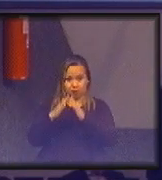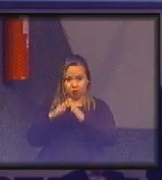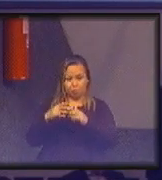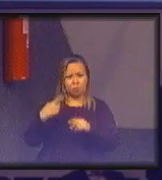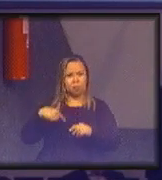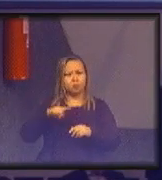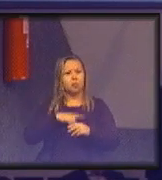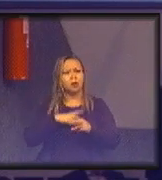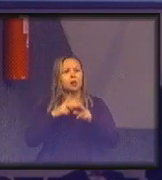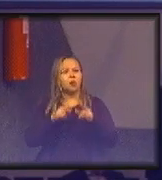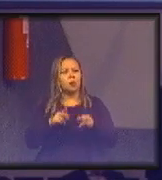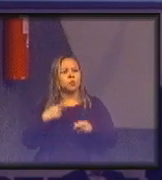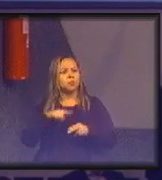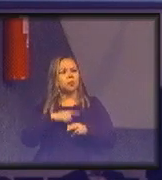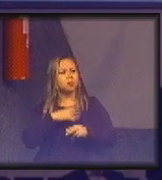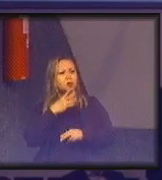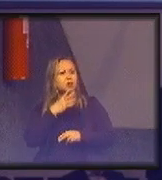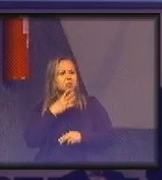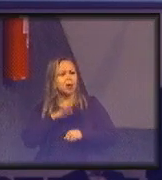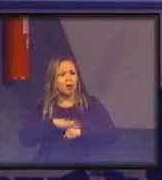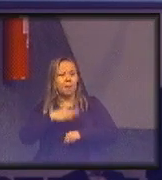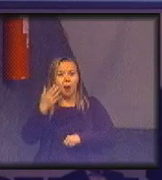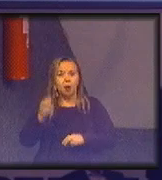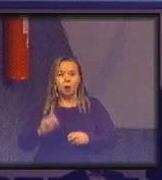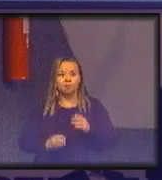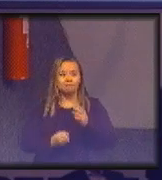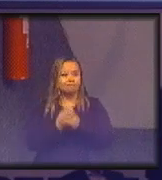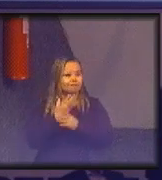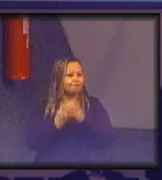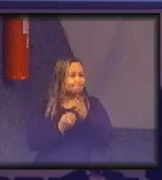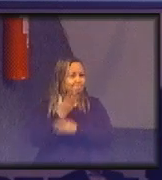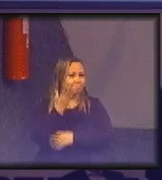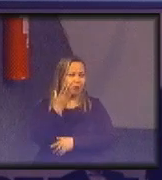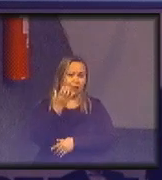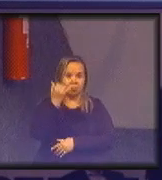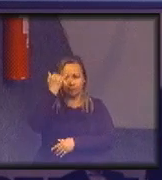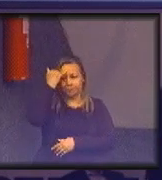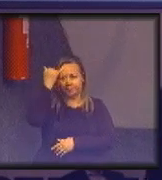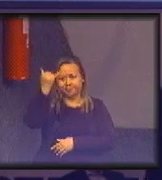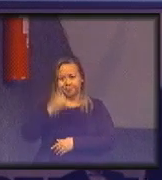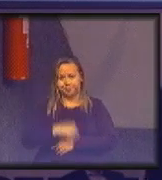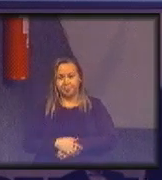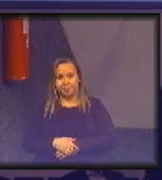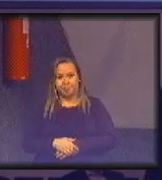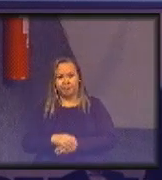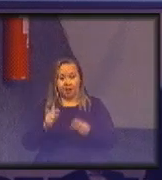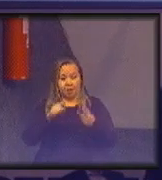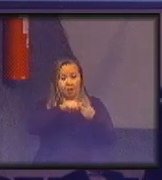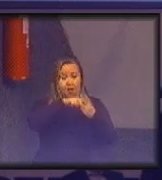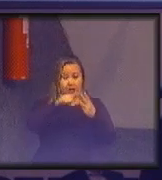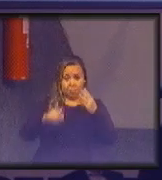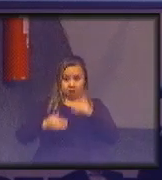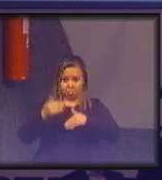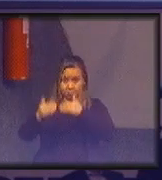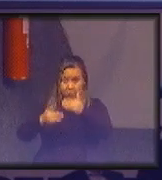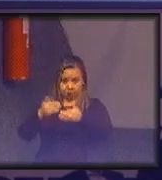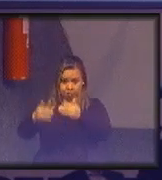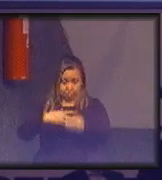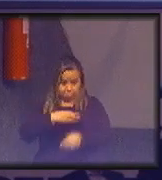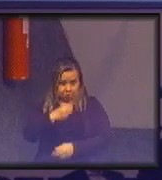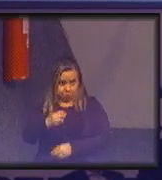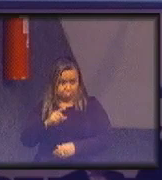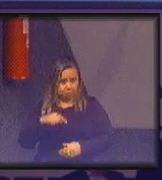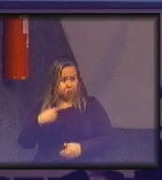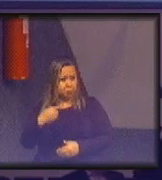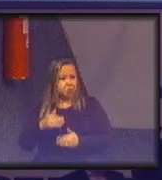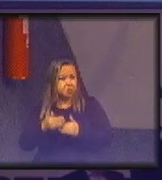conhece hoje é a nossa maior invenção. Jóia. Em três gerações a gente passou com a